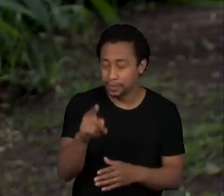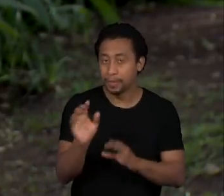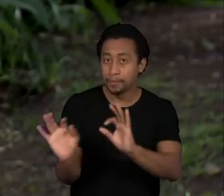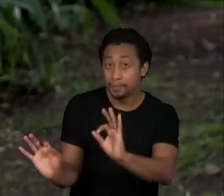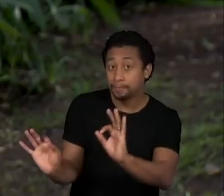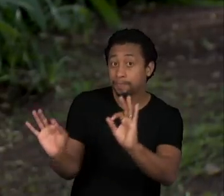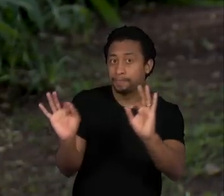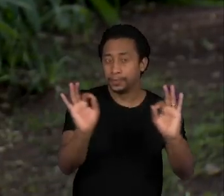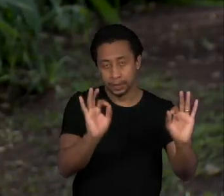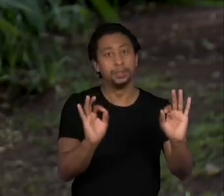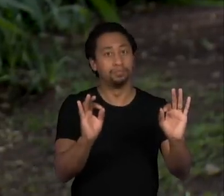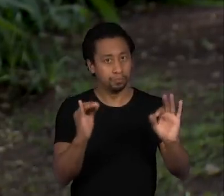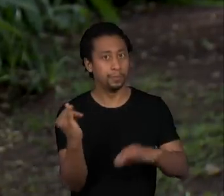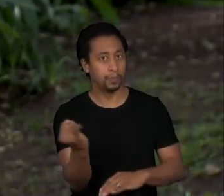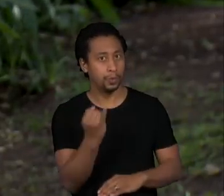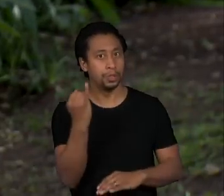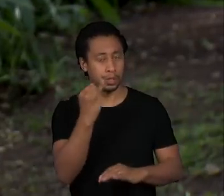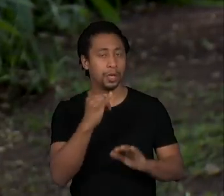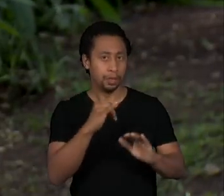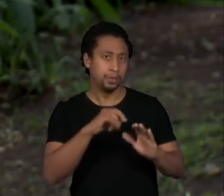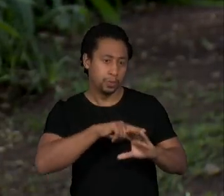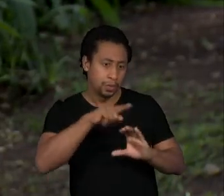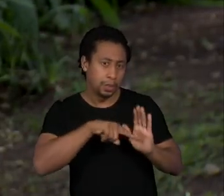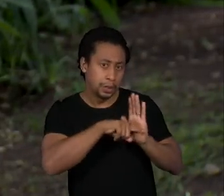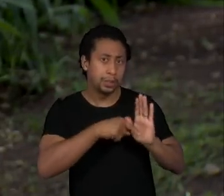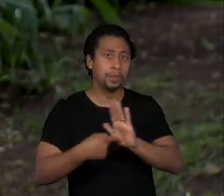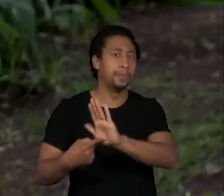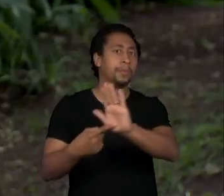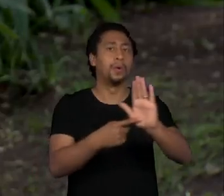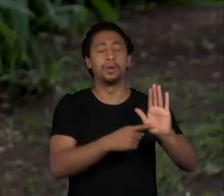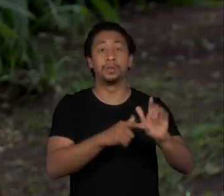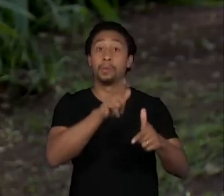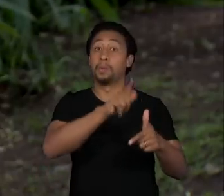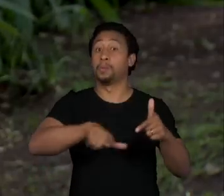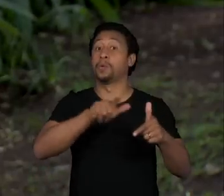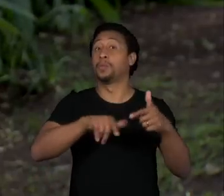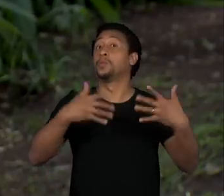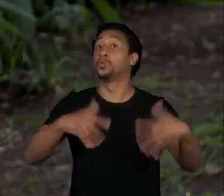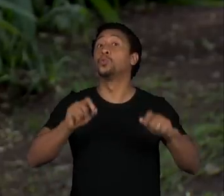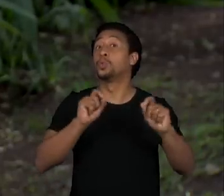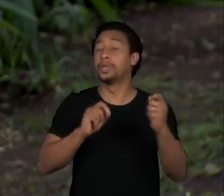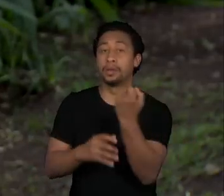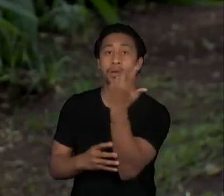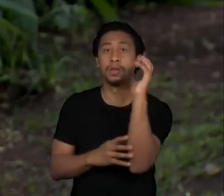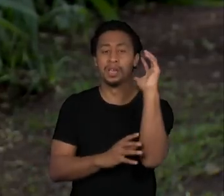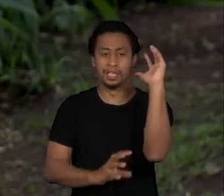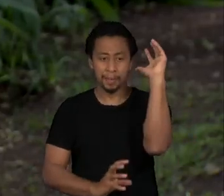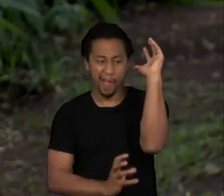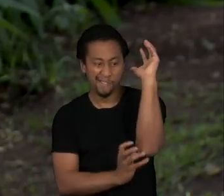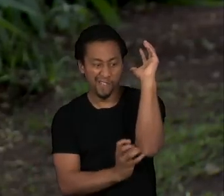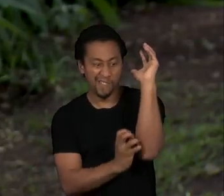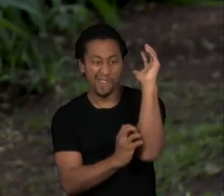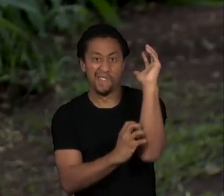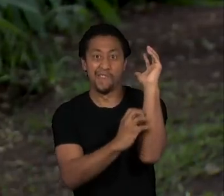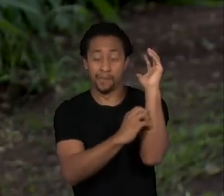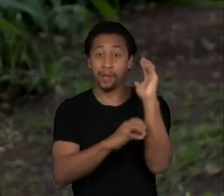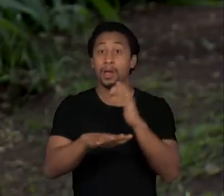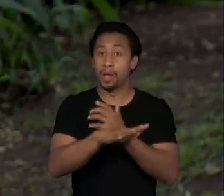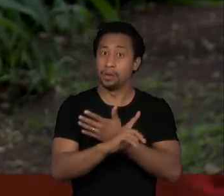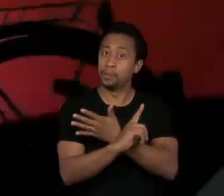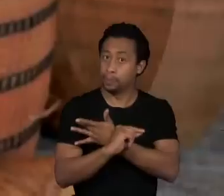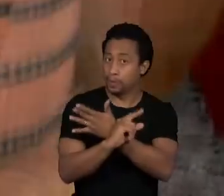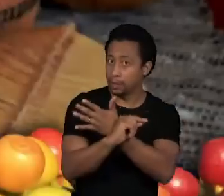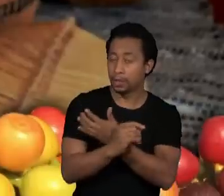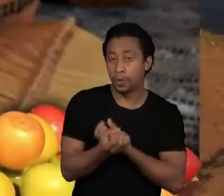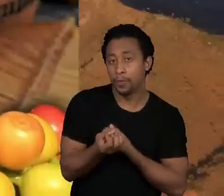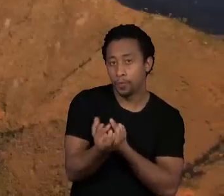alerta de cientistas para o risco do processo chamado de cupinização do Pantanal. E veja também.